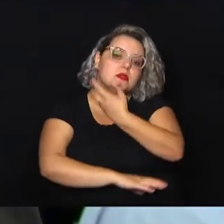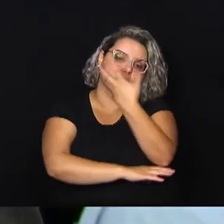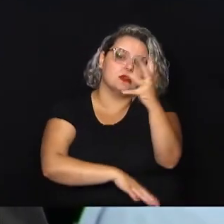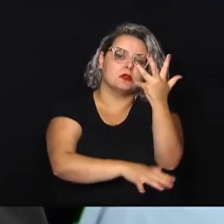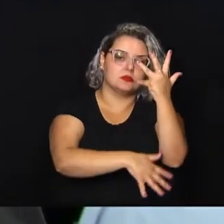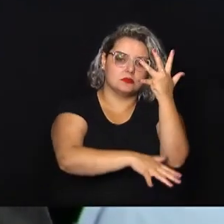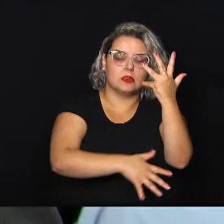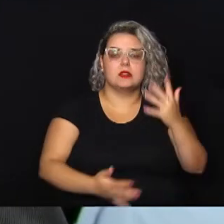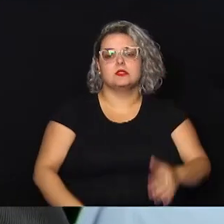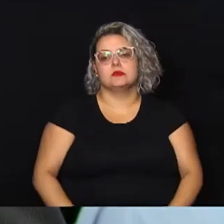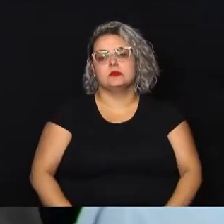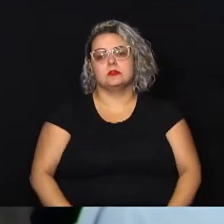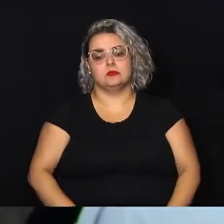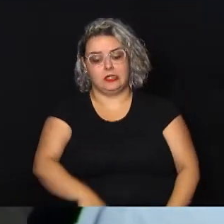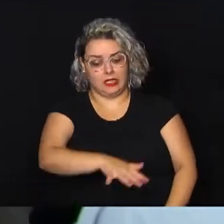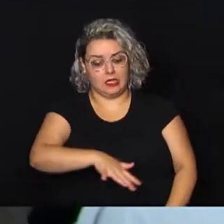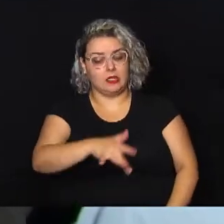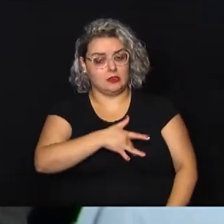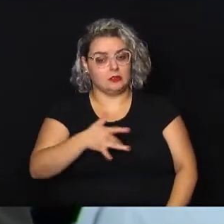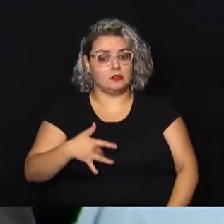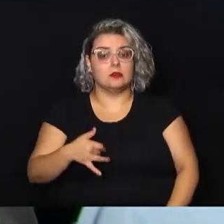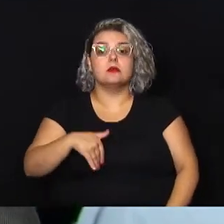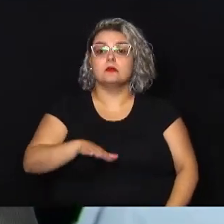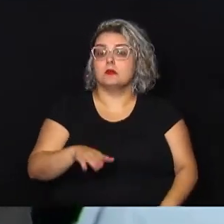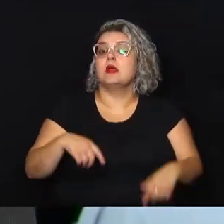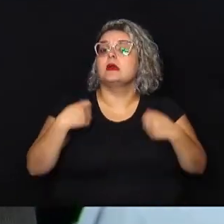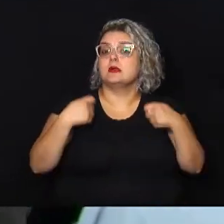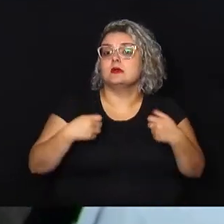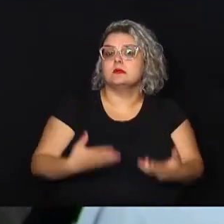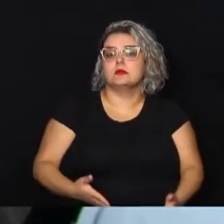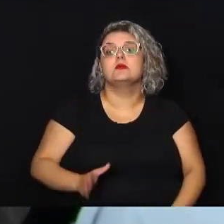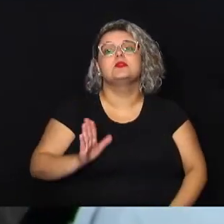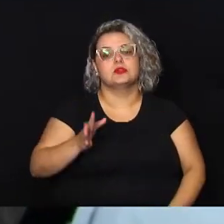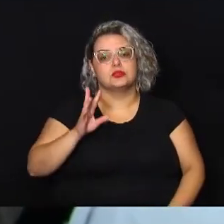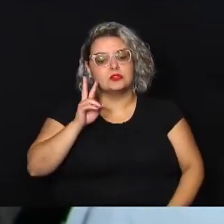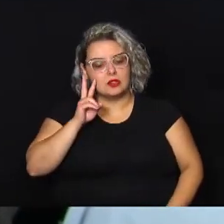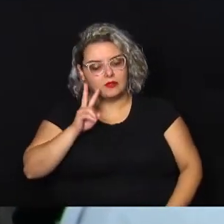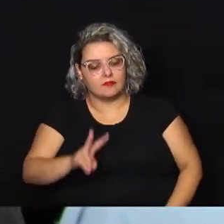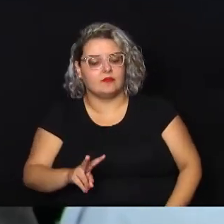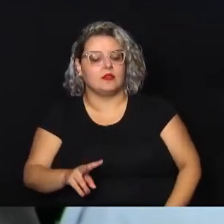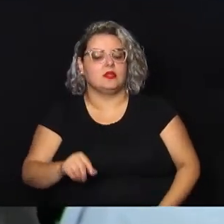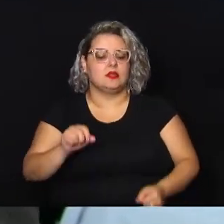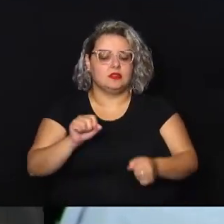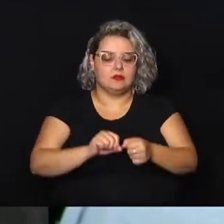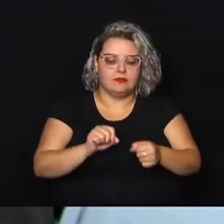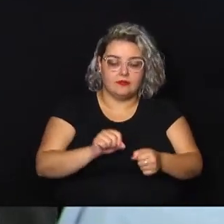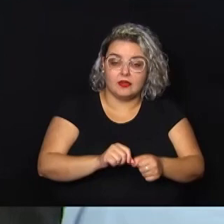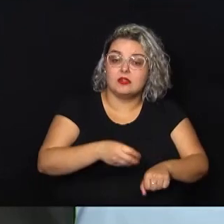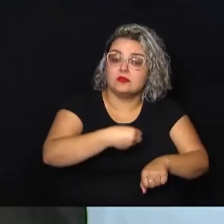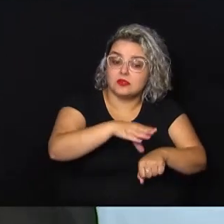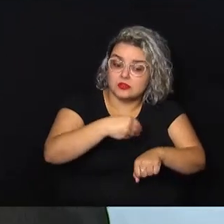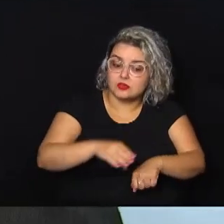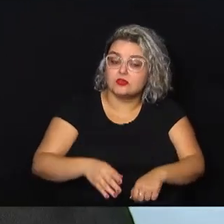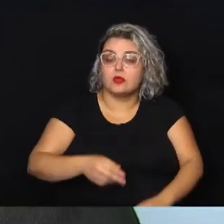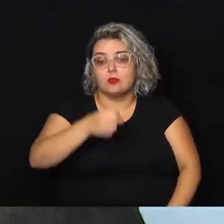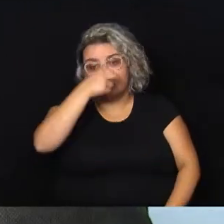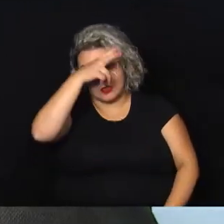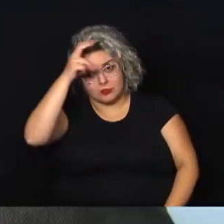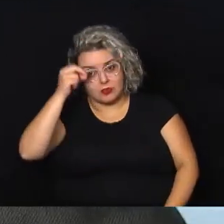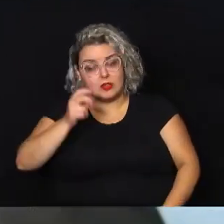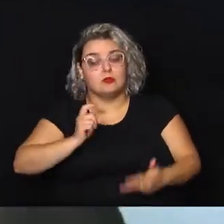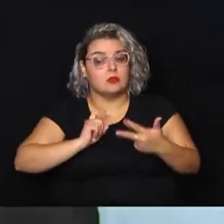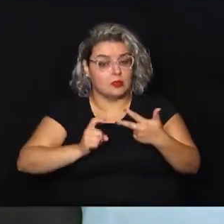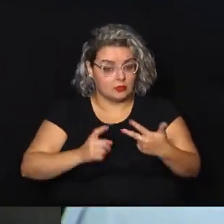a área da saúde, os serviços que mais necessitavam, das quais eu já havia feito indicações ao prefeito, ao executivo, para que